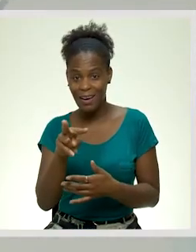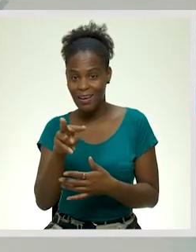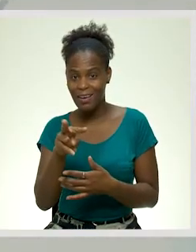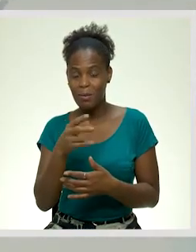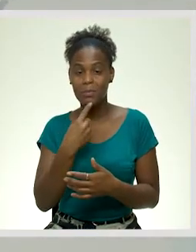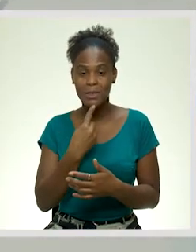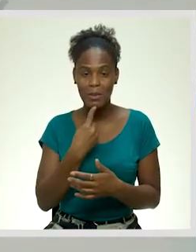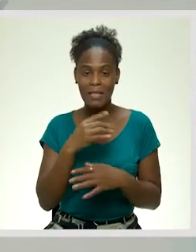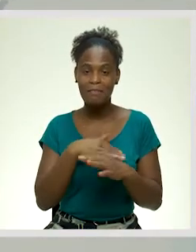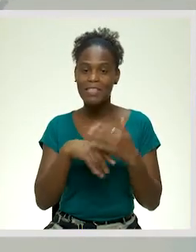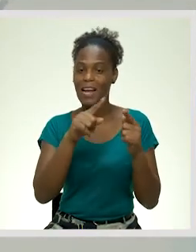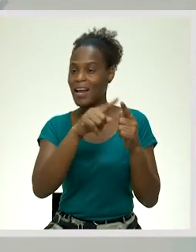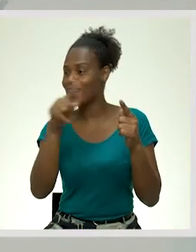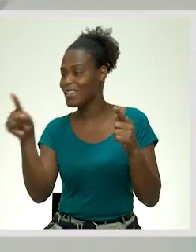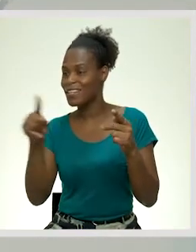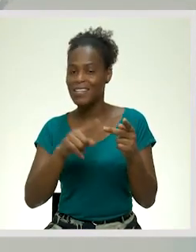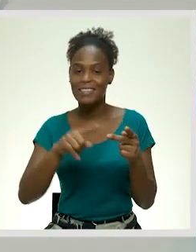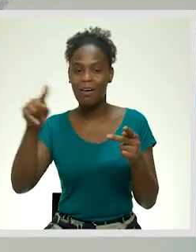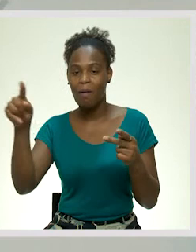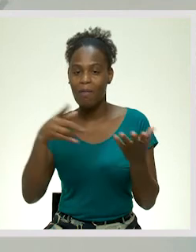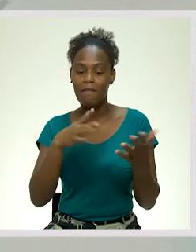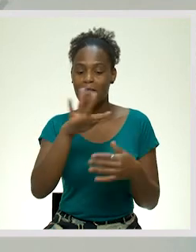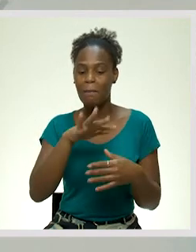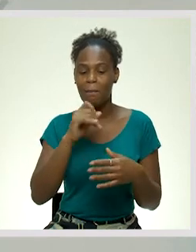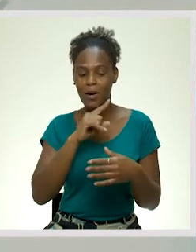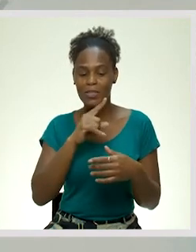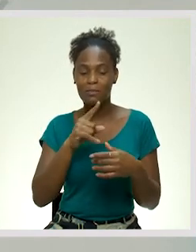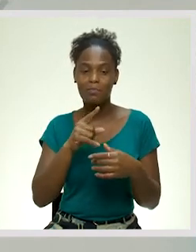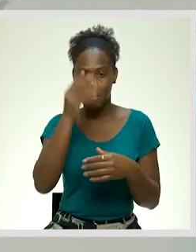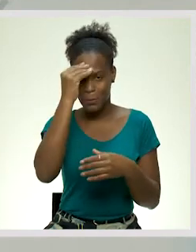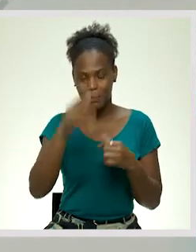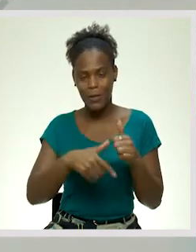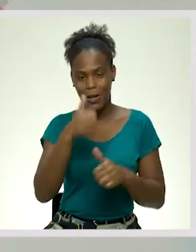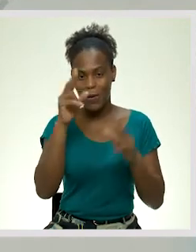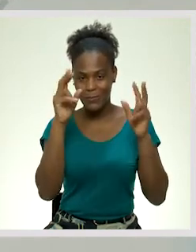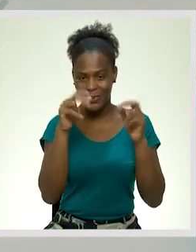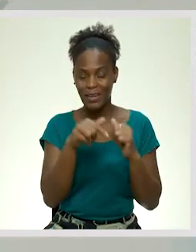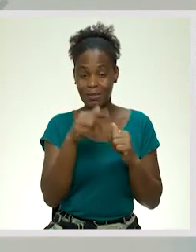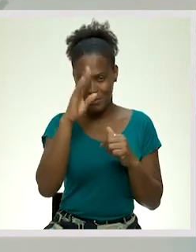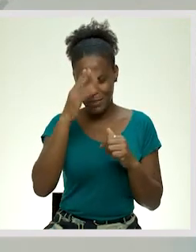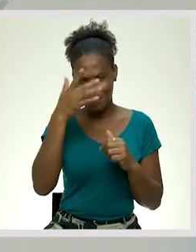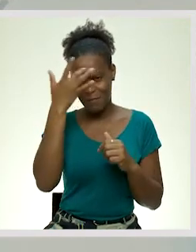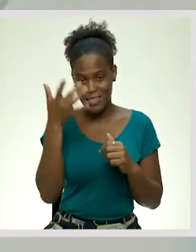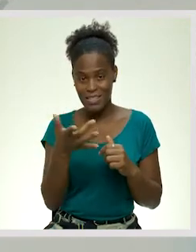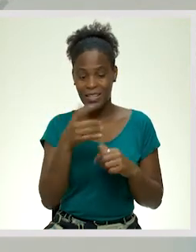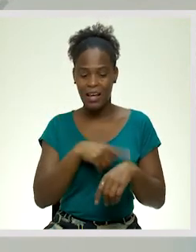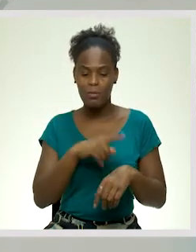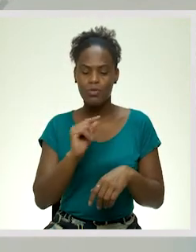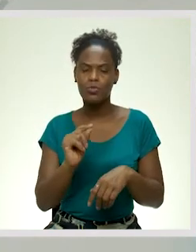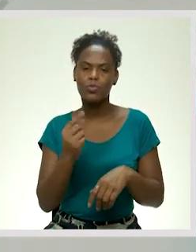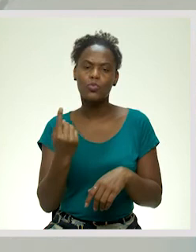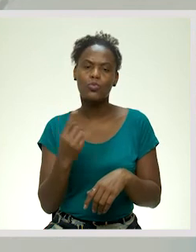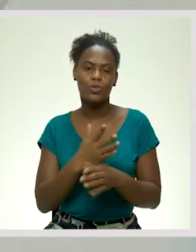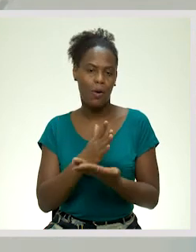perceber e fazer a ligação por forma a que possamos consolidar este conteúdo. Já sei que isto será fácil e vocês terão um